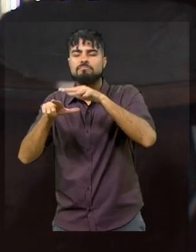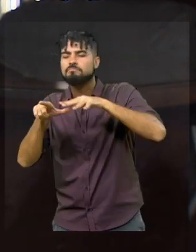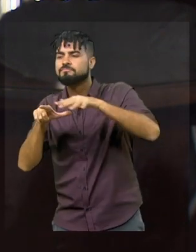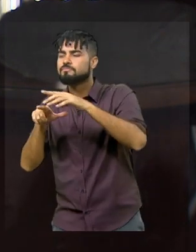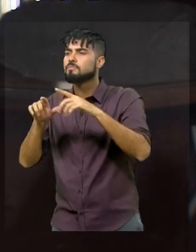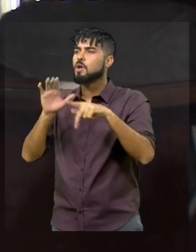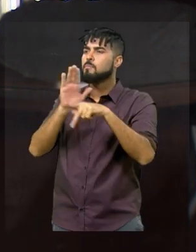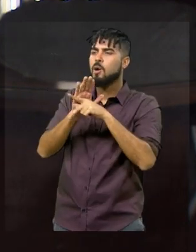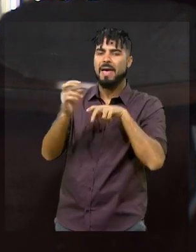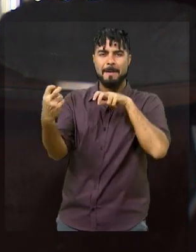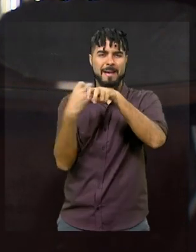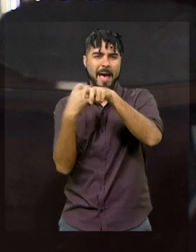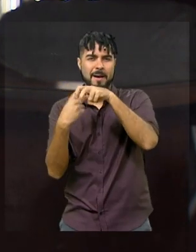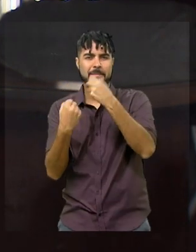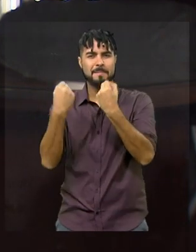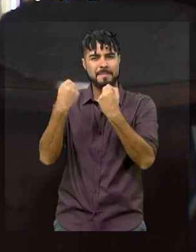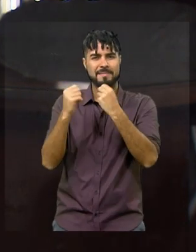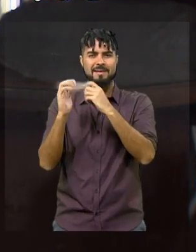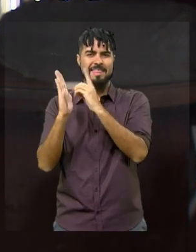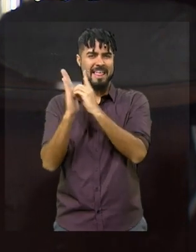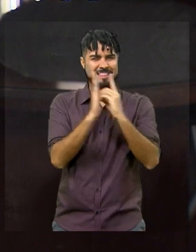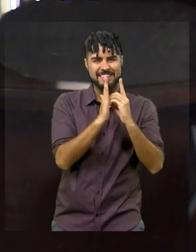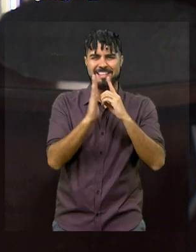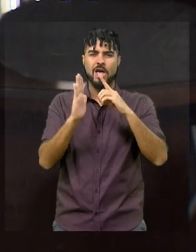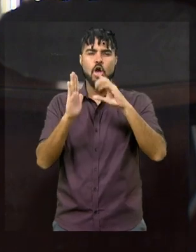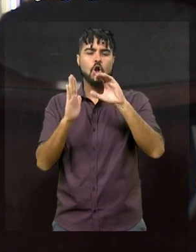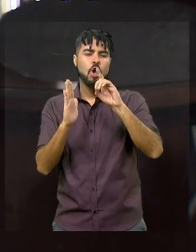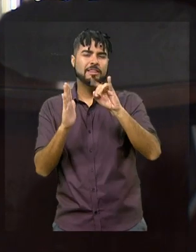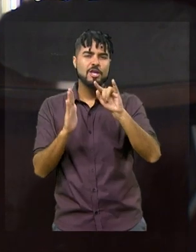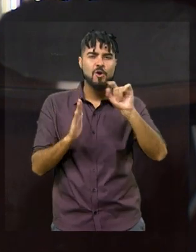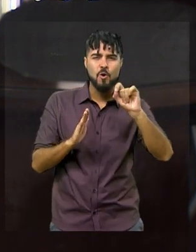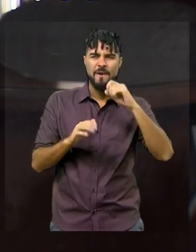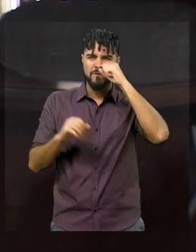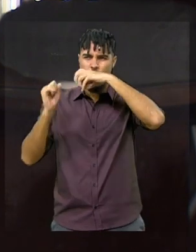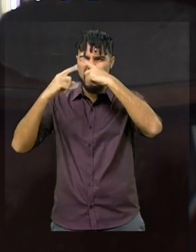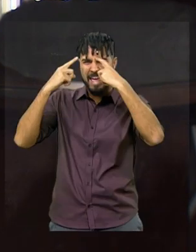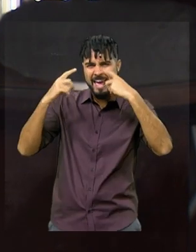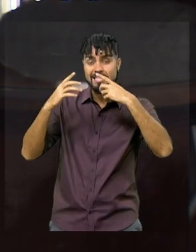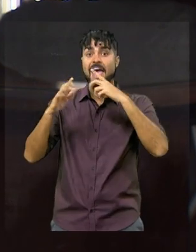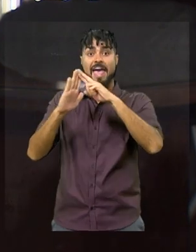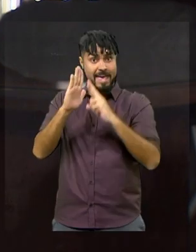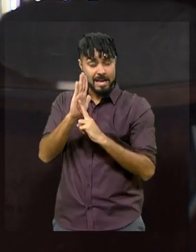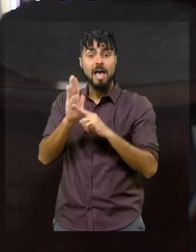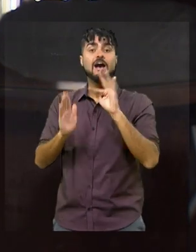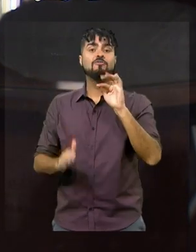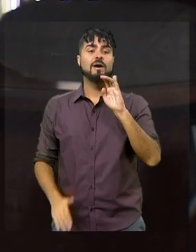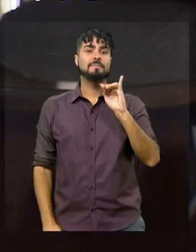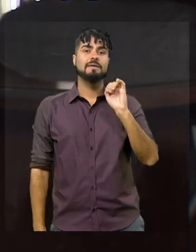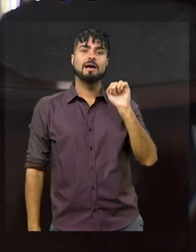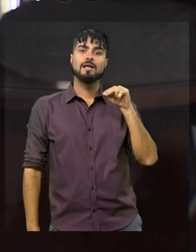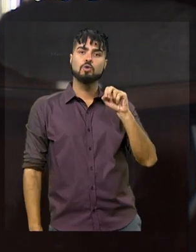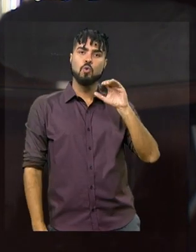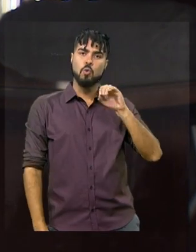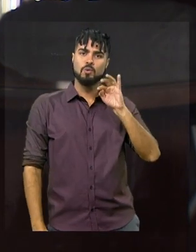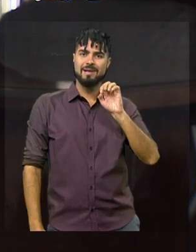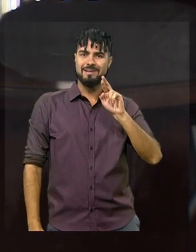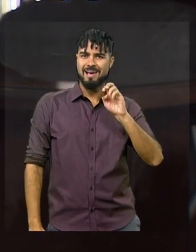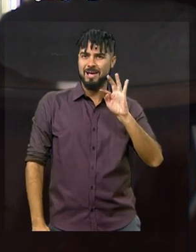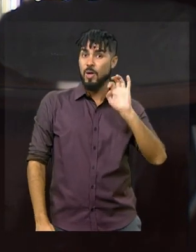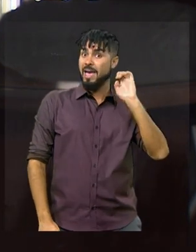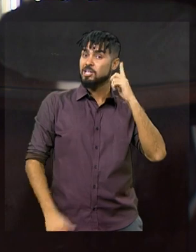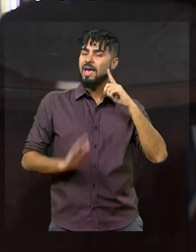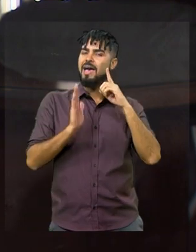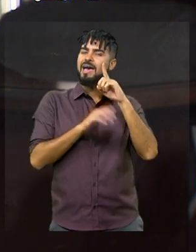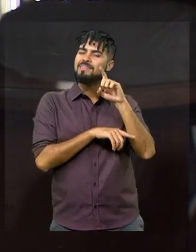de trânsito, código de trânsito, alteração, seja violência, regras, nós passamos para o Fabiano Contarato, que foi delegado na área de